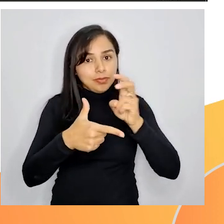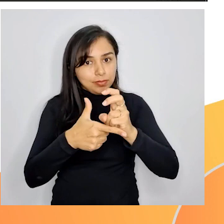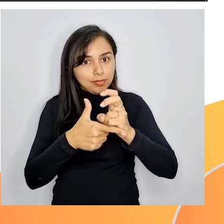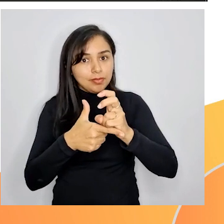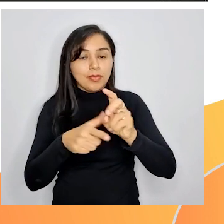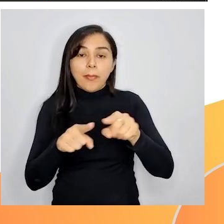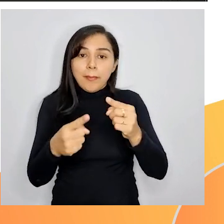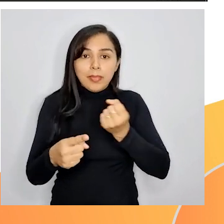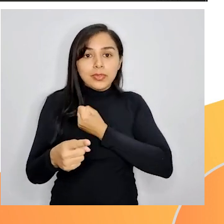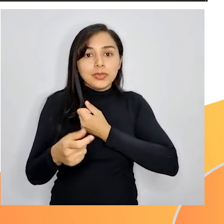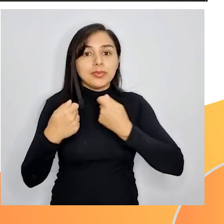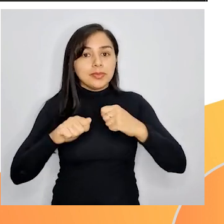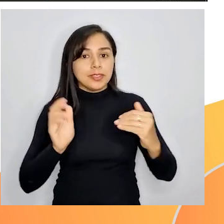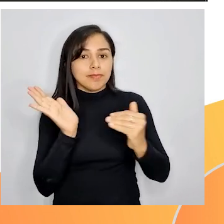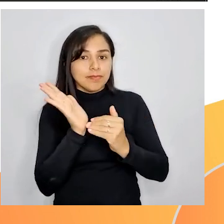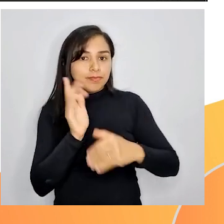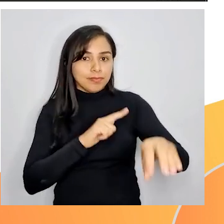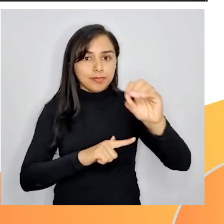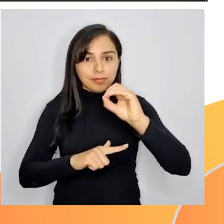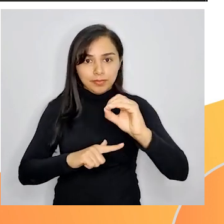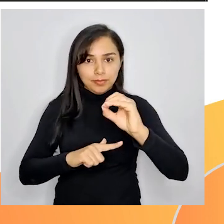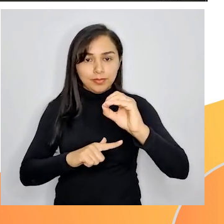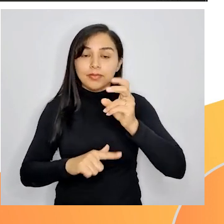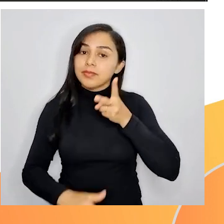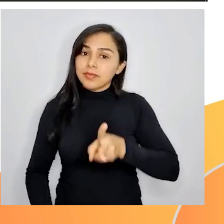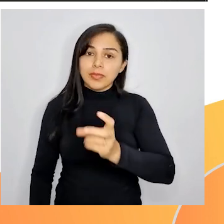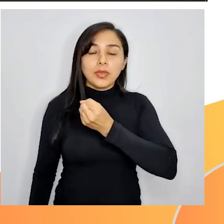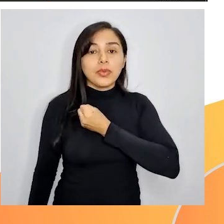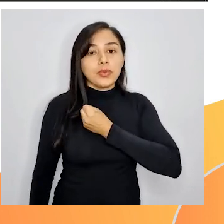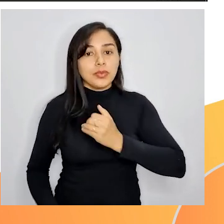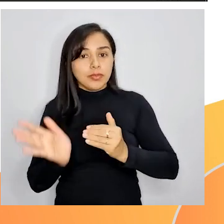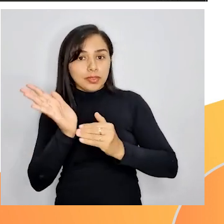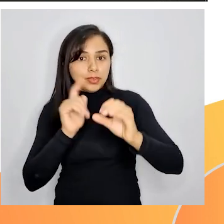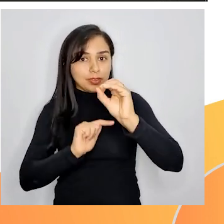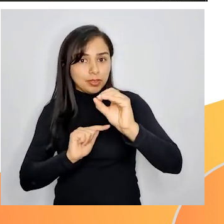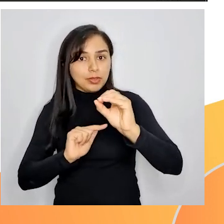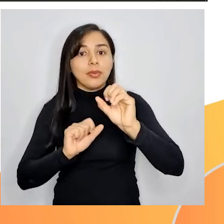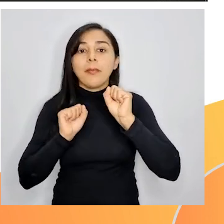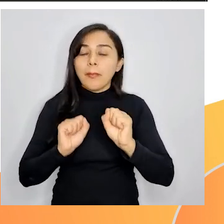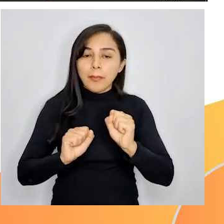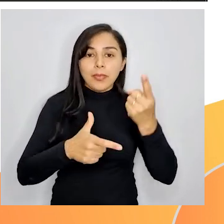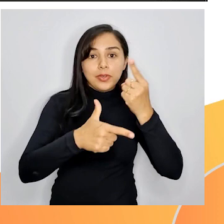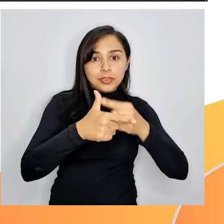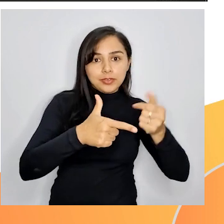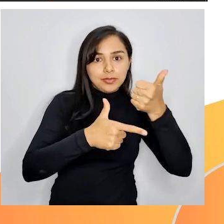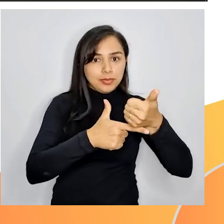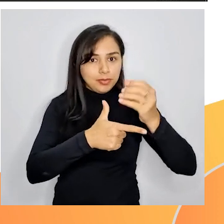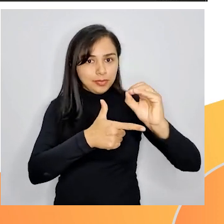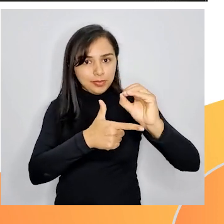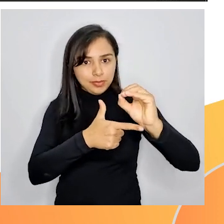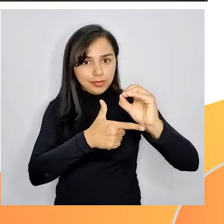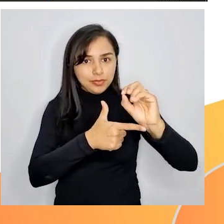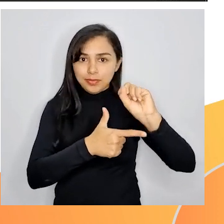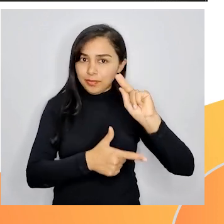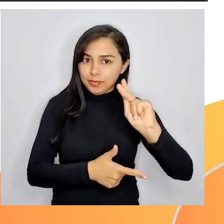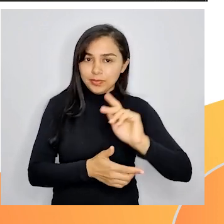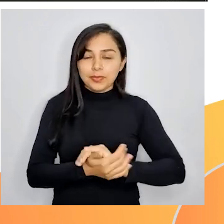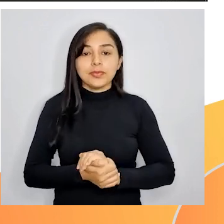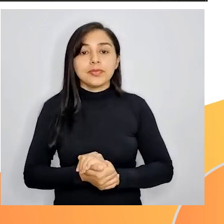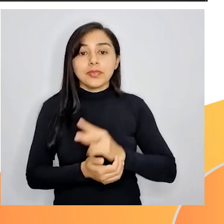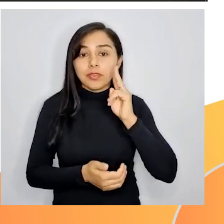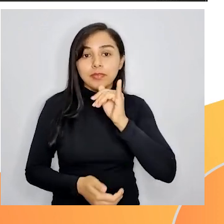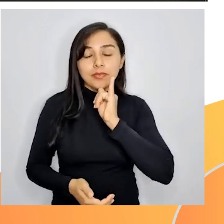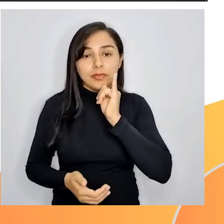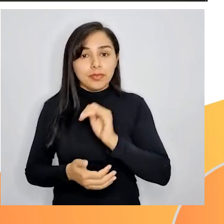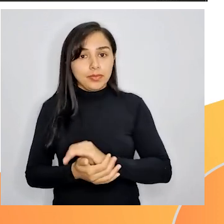0. Sempre que finalizar com o número 0, este número pode ser dividido por 10. Vamos conferir nos exemplos